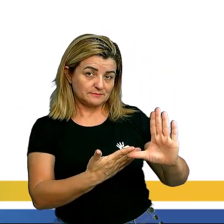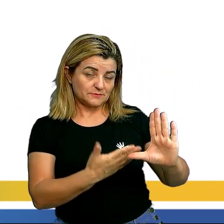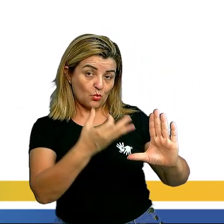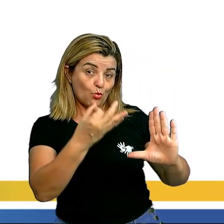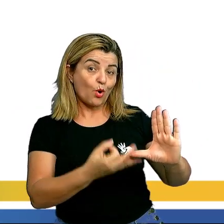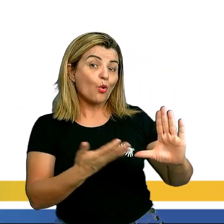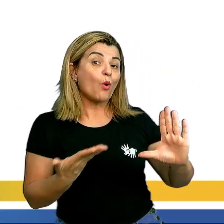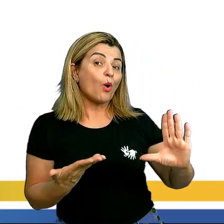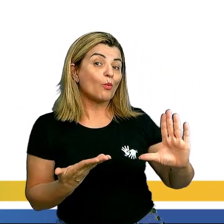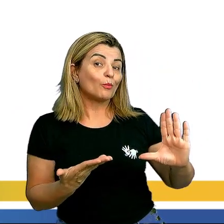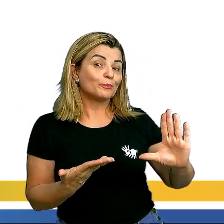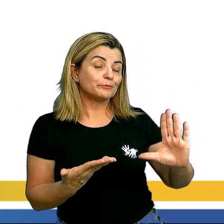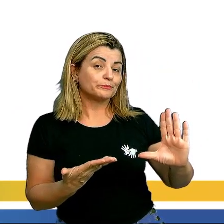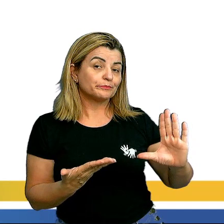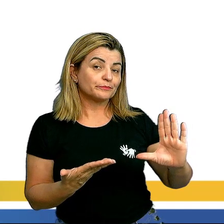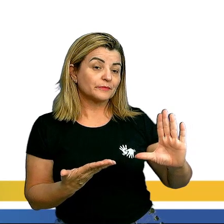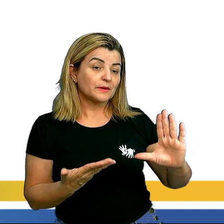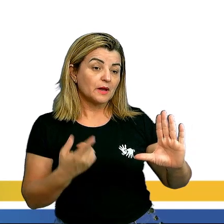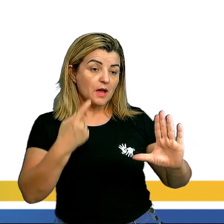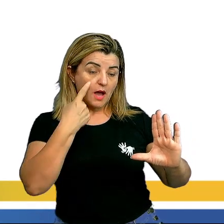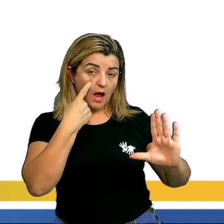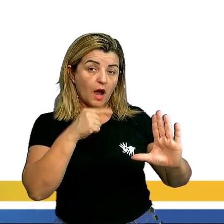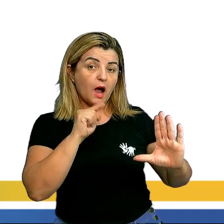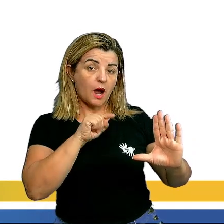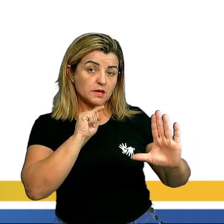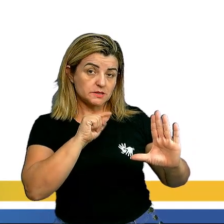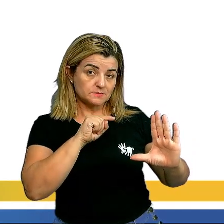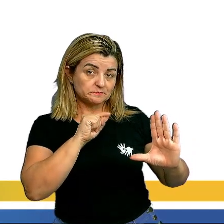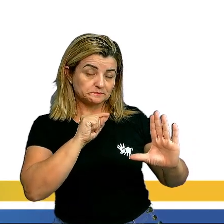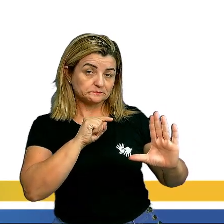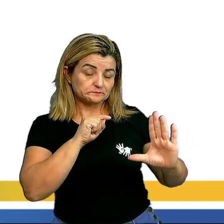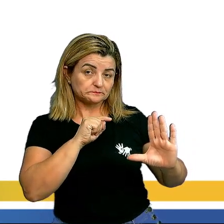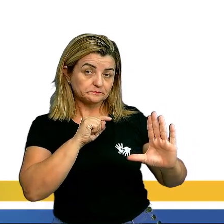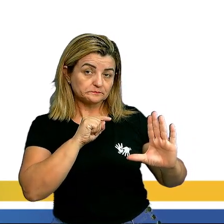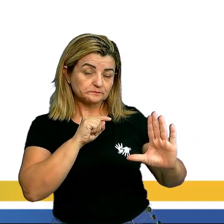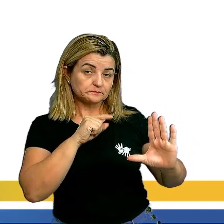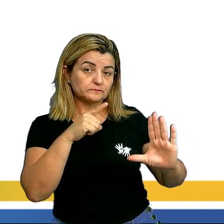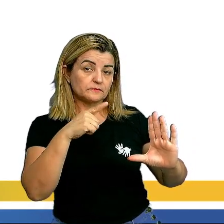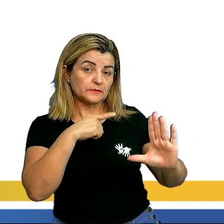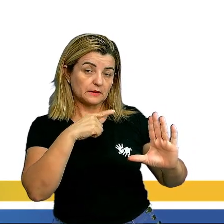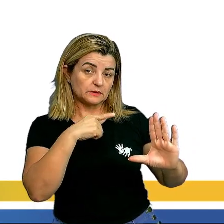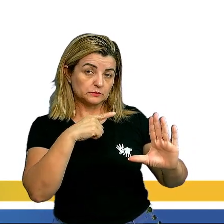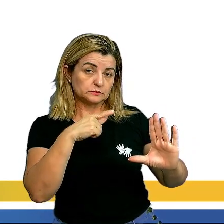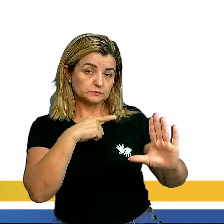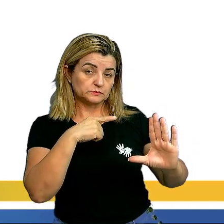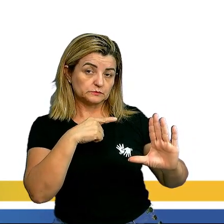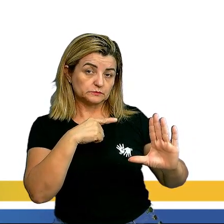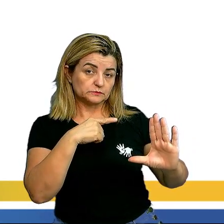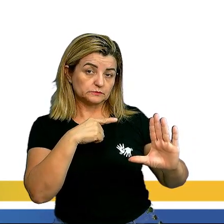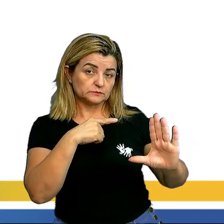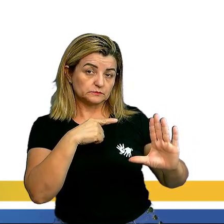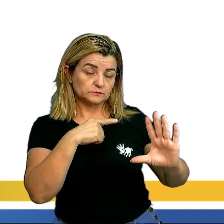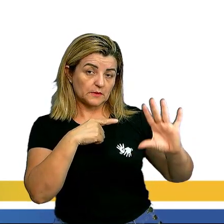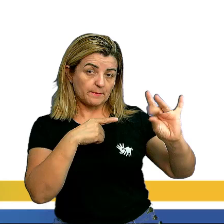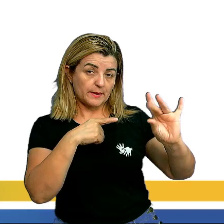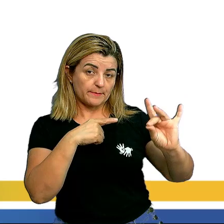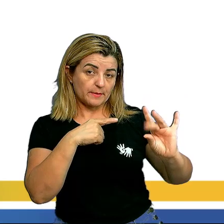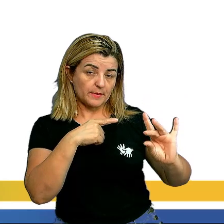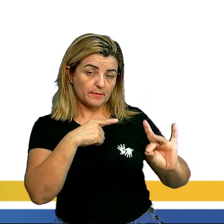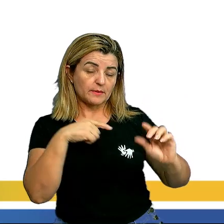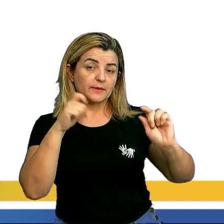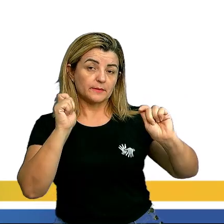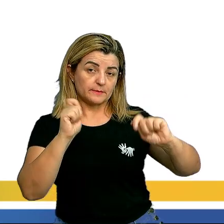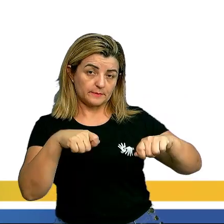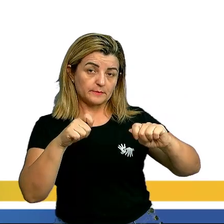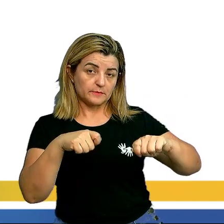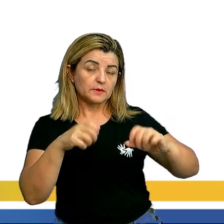Qual das alternativas? Então, nesse caso aí, nós temos as afirmações que podem